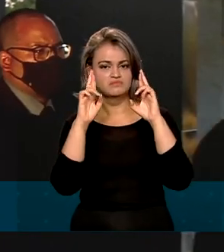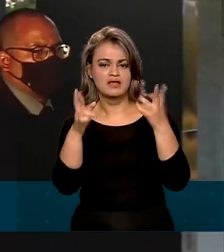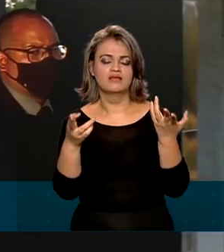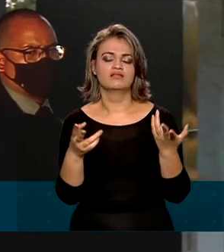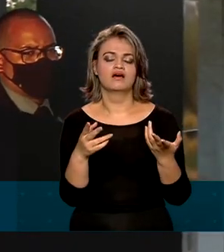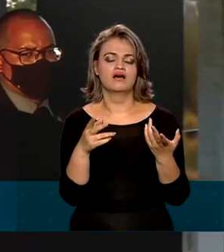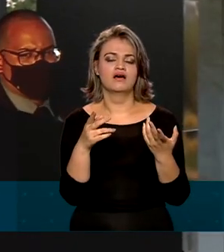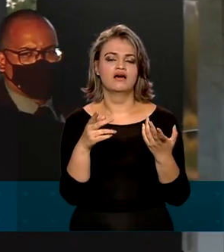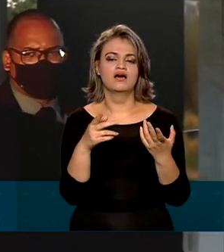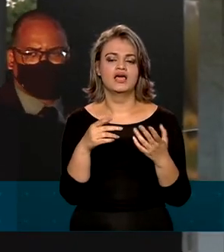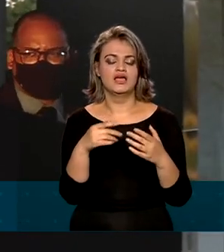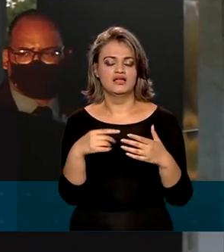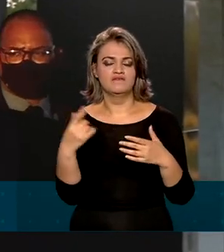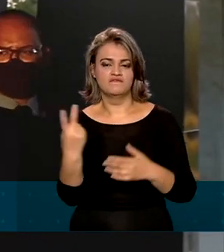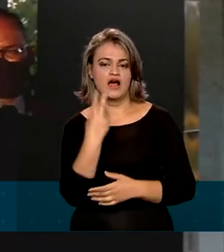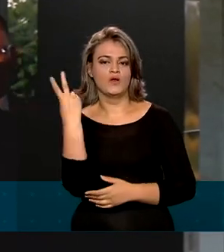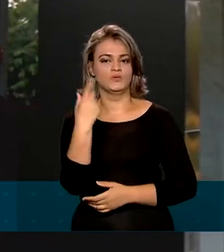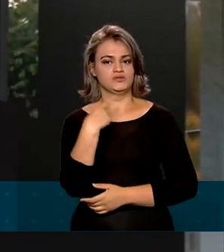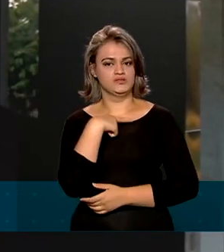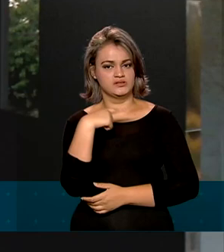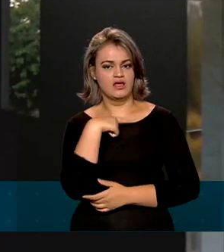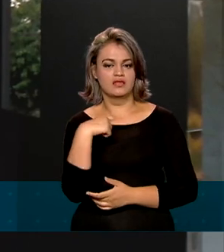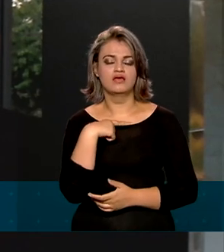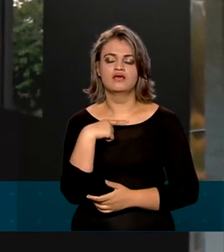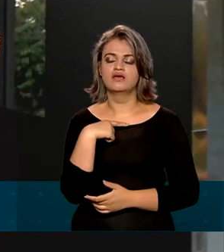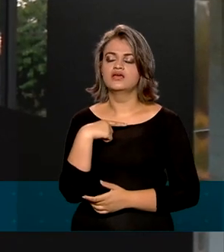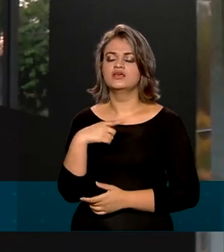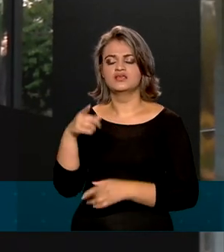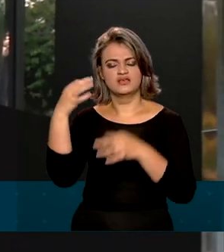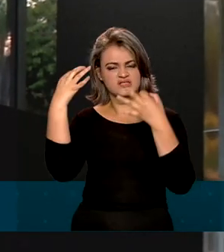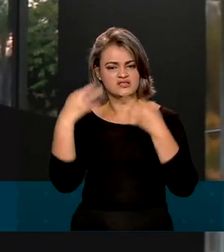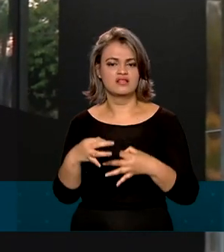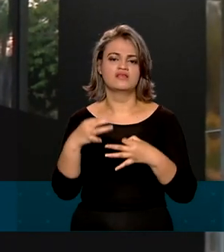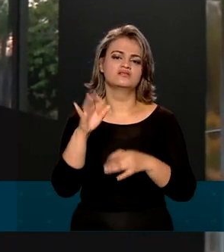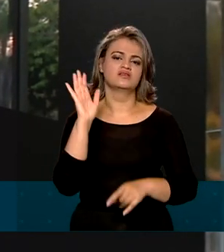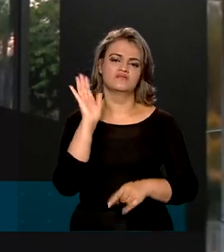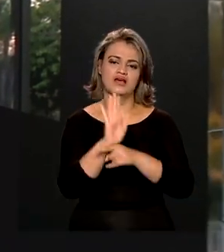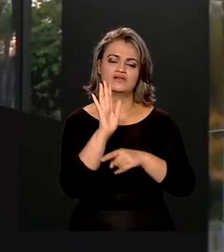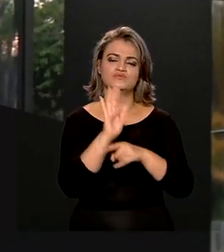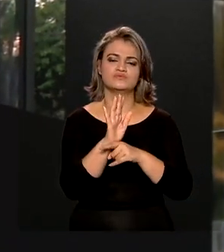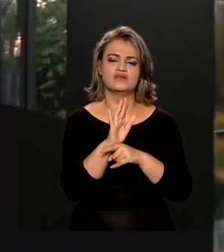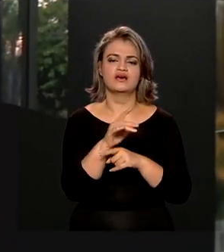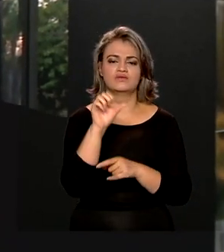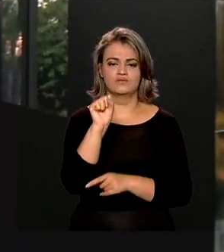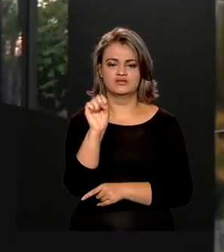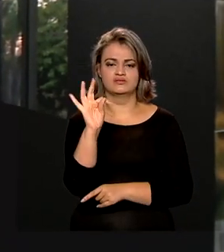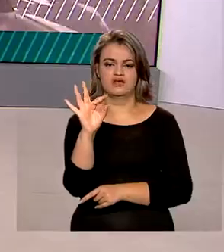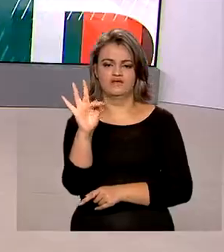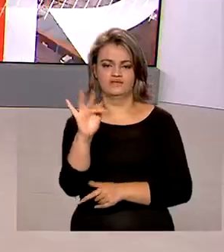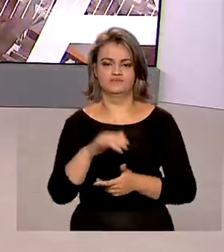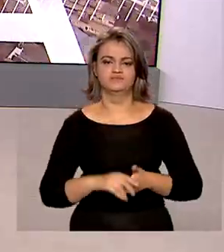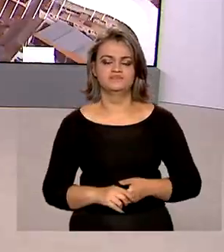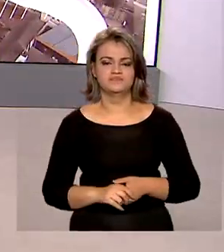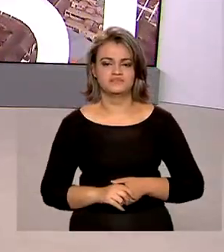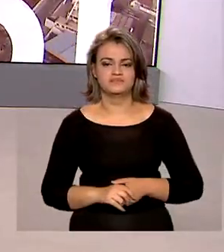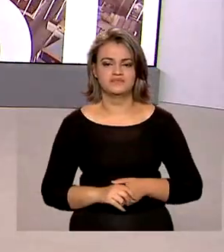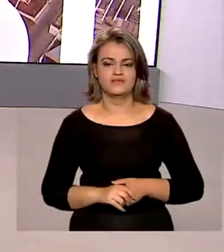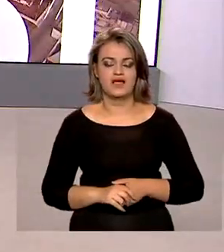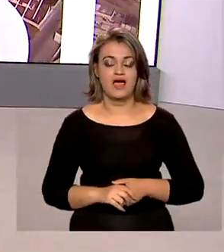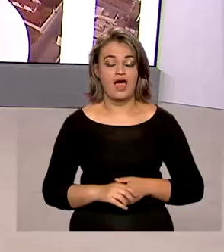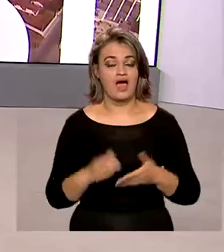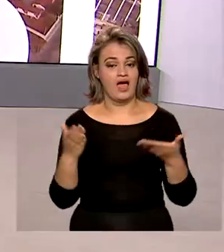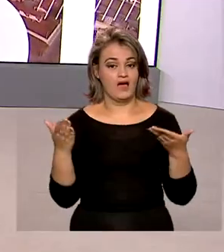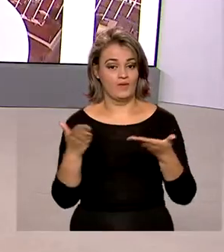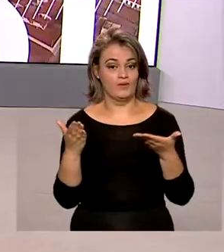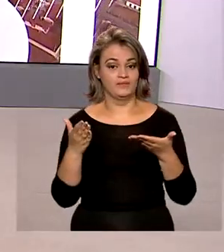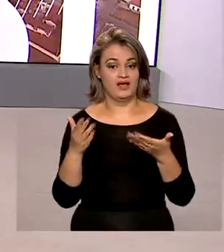que tem os seus princípios e é uma pessoa que vai contribuir muito para com o Supremo Tribunal Federal. Agora, o